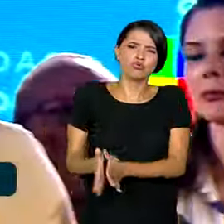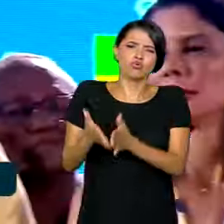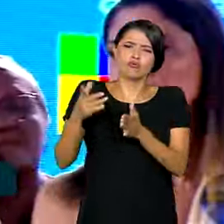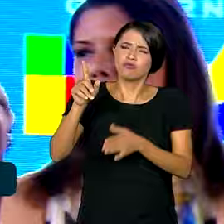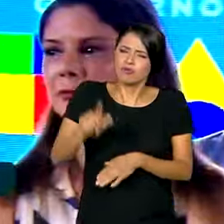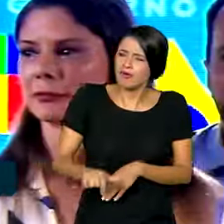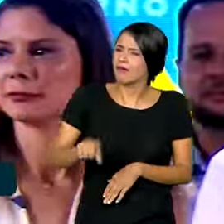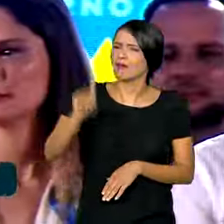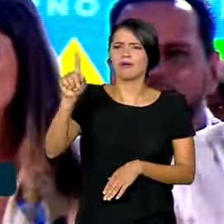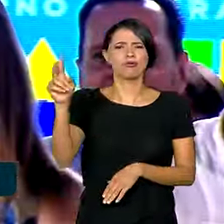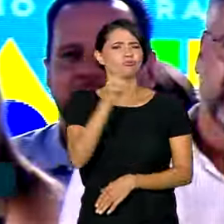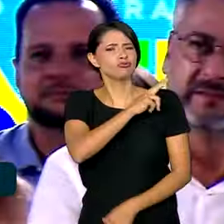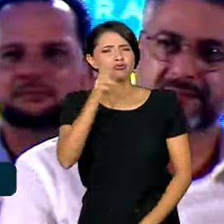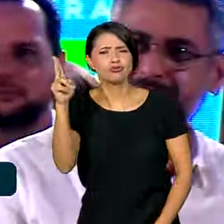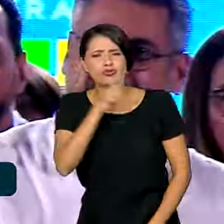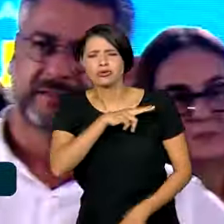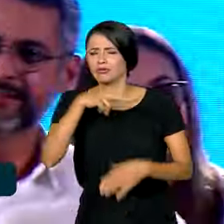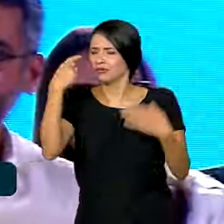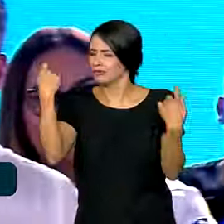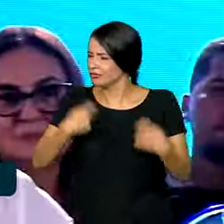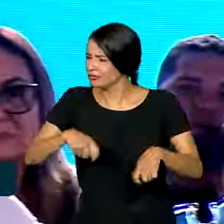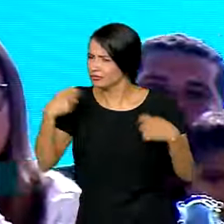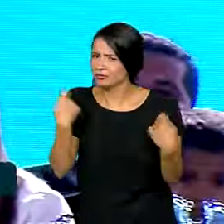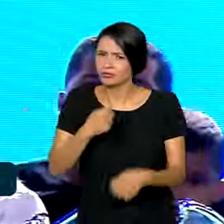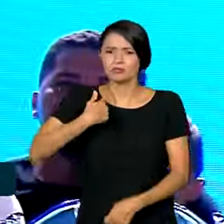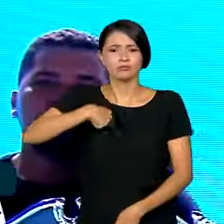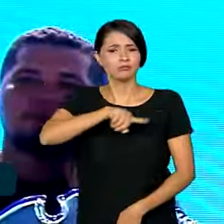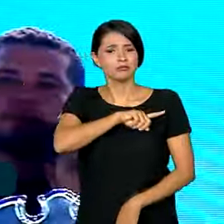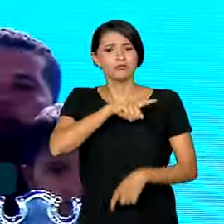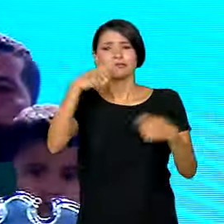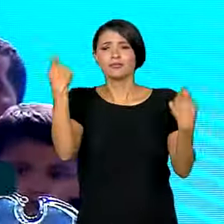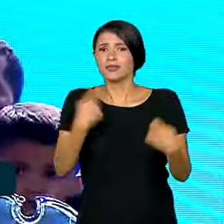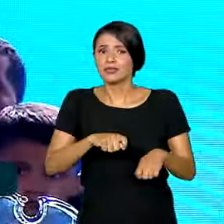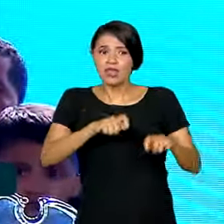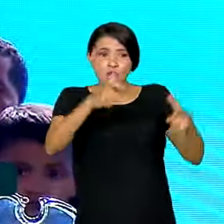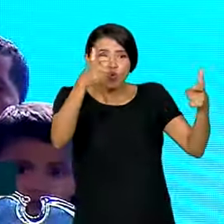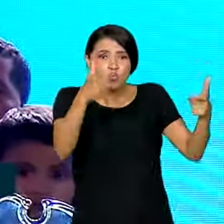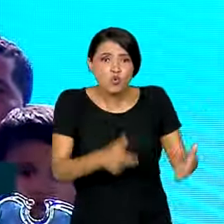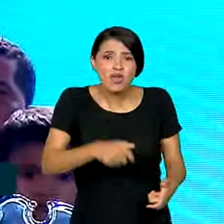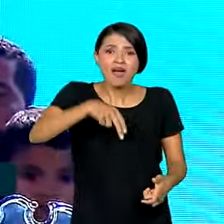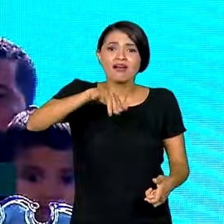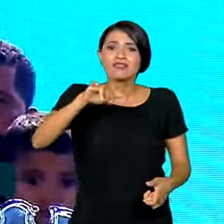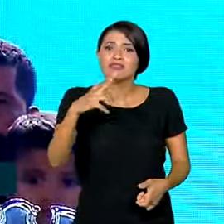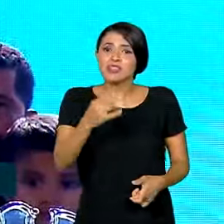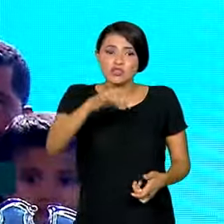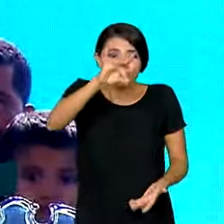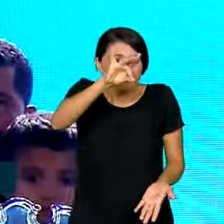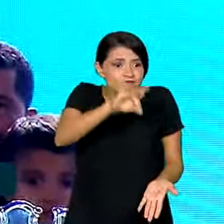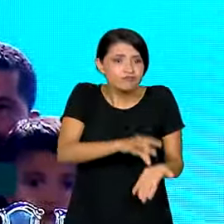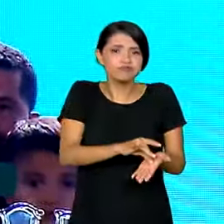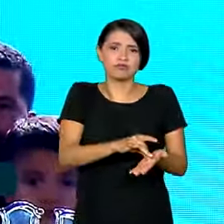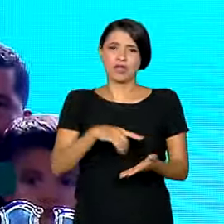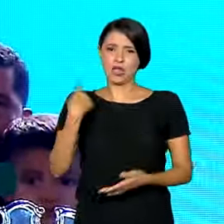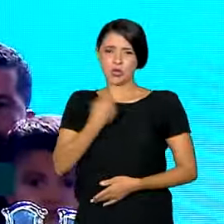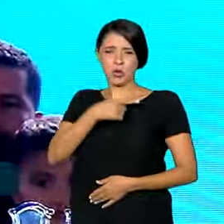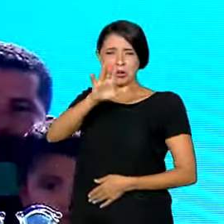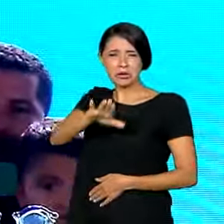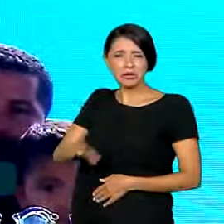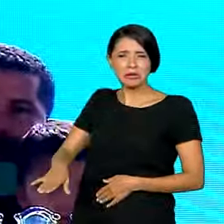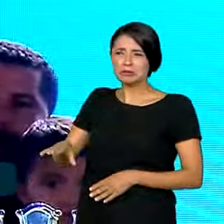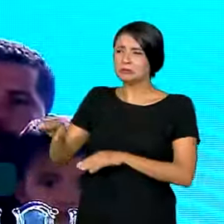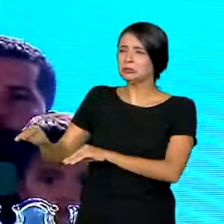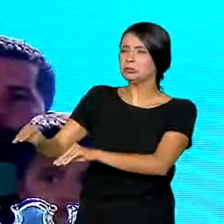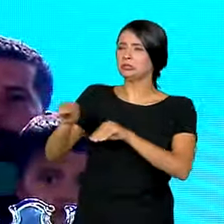necessidade urgente. A gente precisa ter um ninho definitivo. As nossas crianças não podem ficar